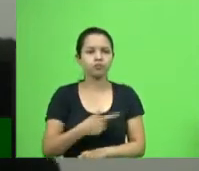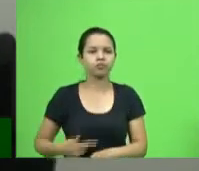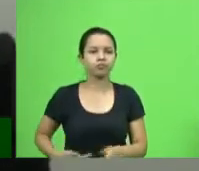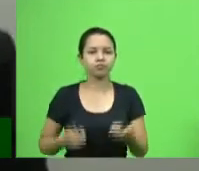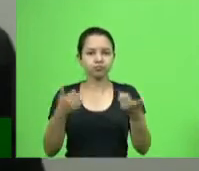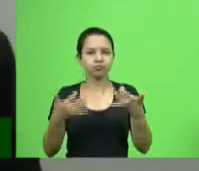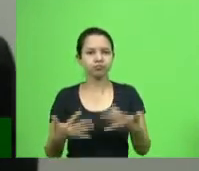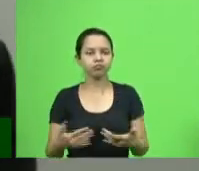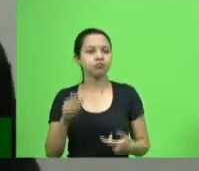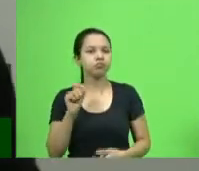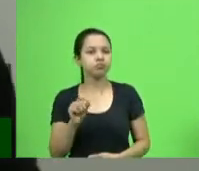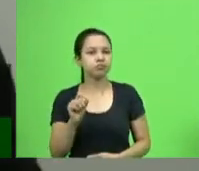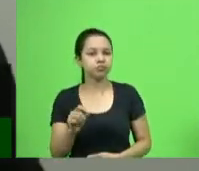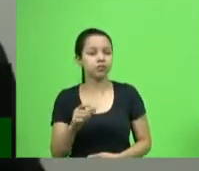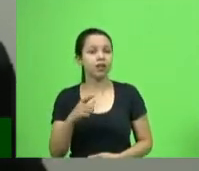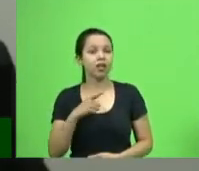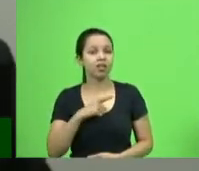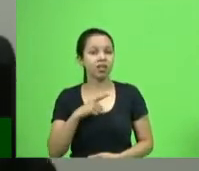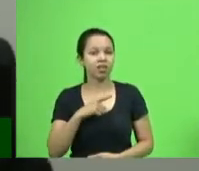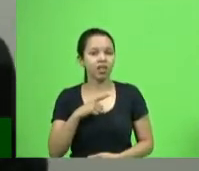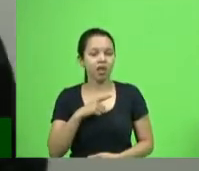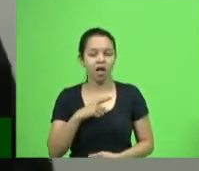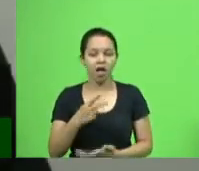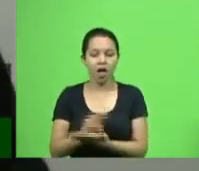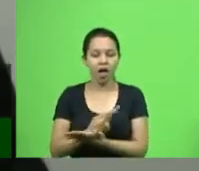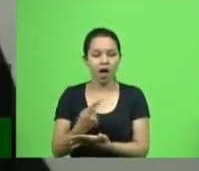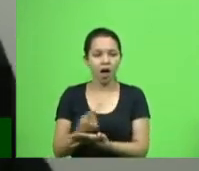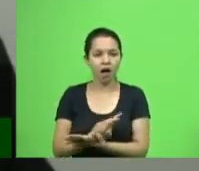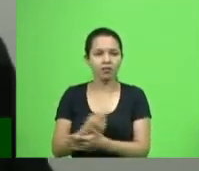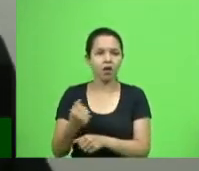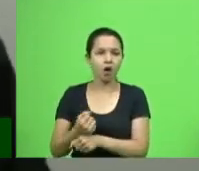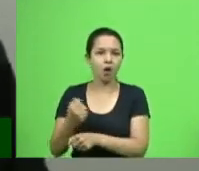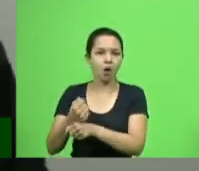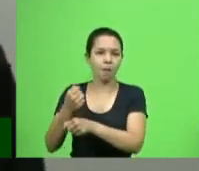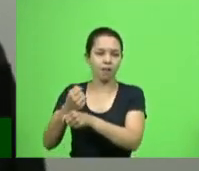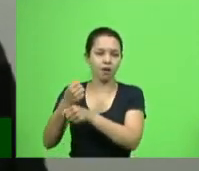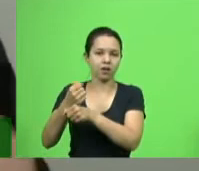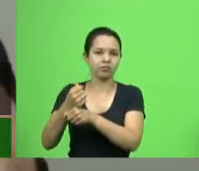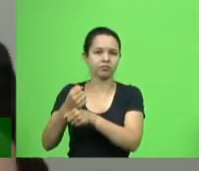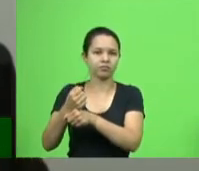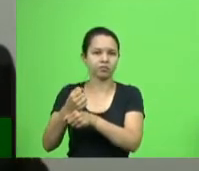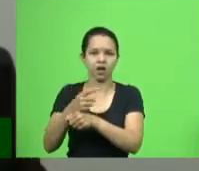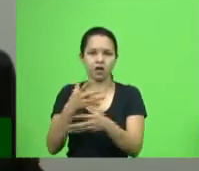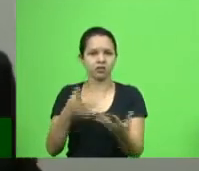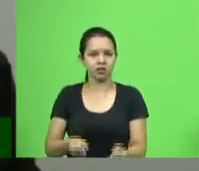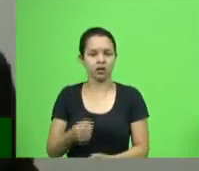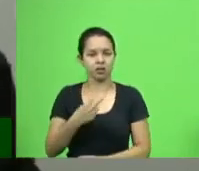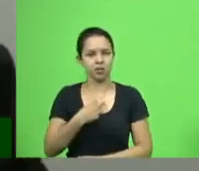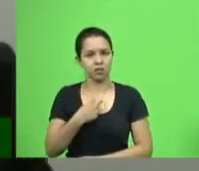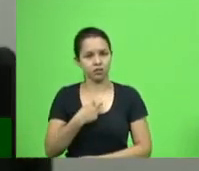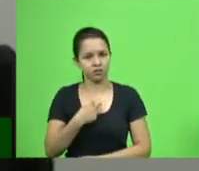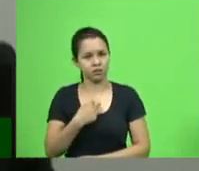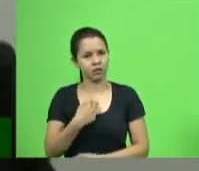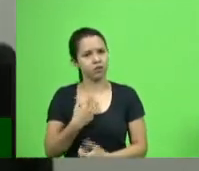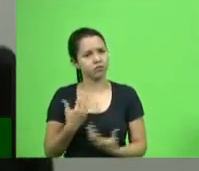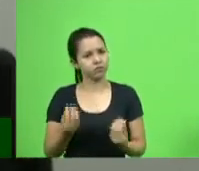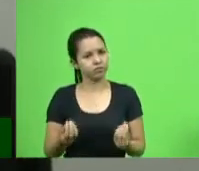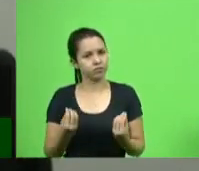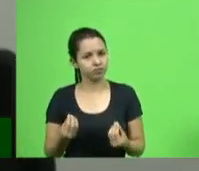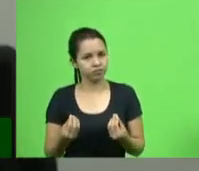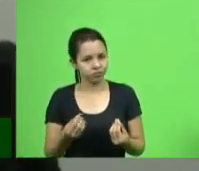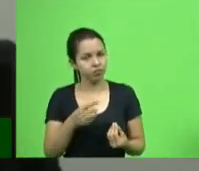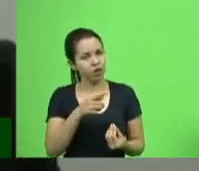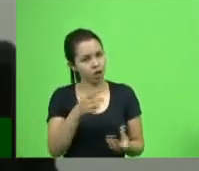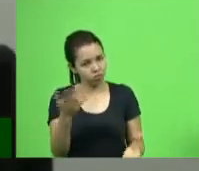algumas irregularidades na obra. E ele não pode aceitar a obra. Poxa vida, entre com uma ação judicial, é um caso